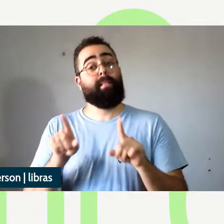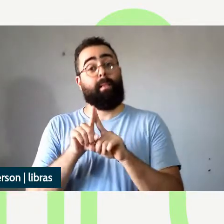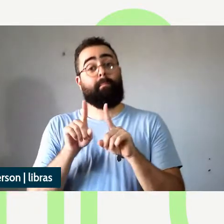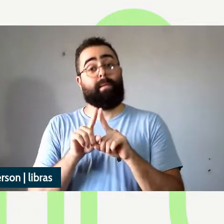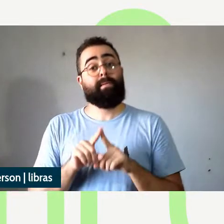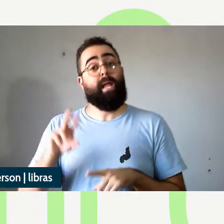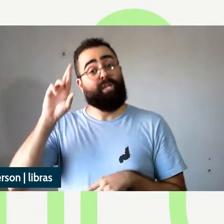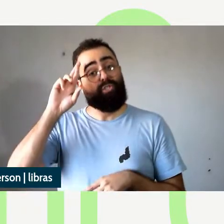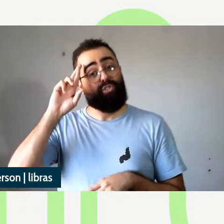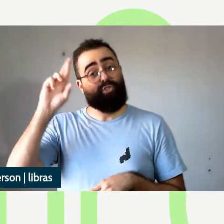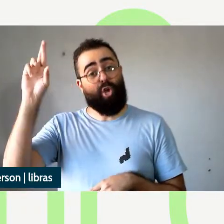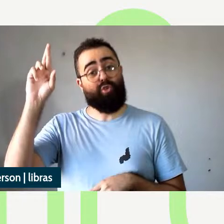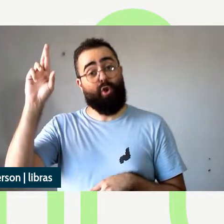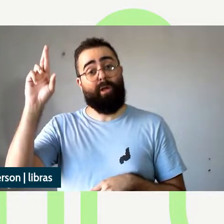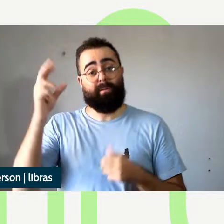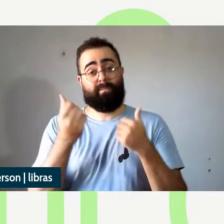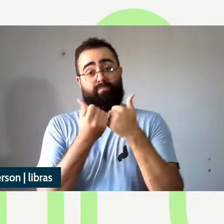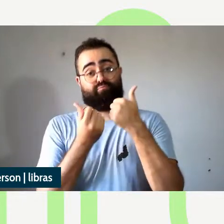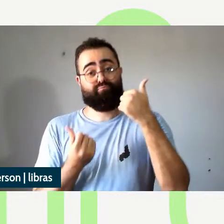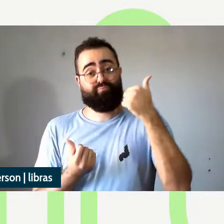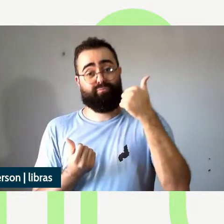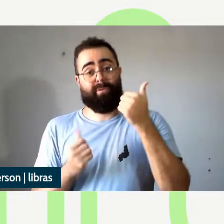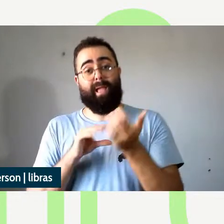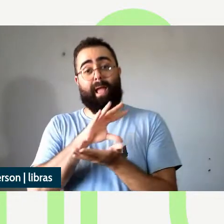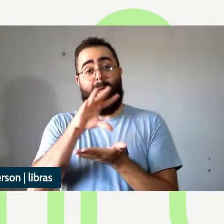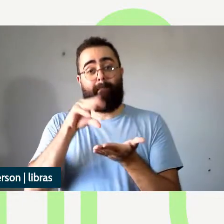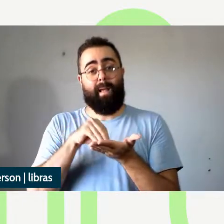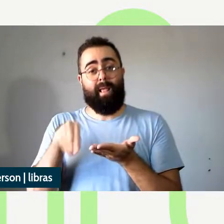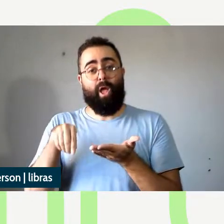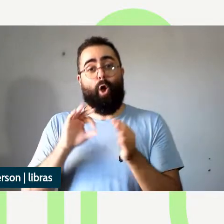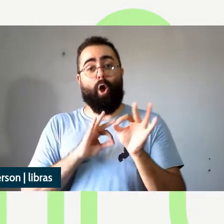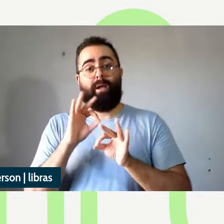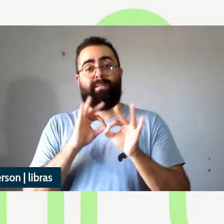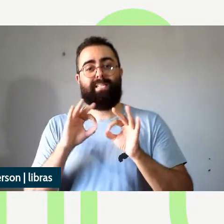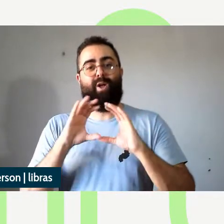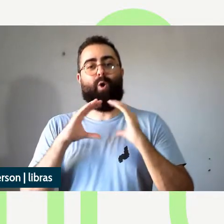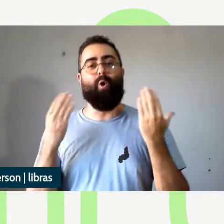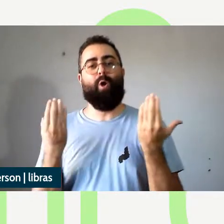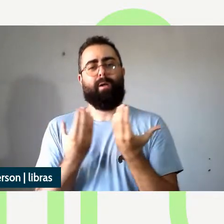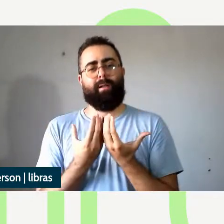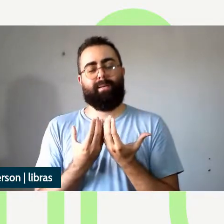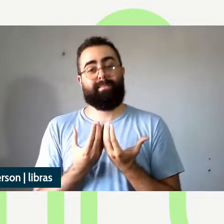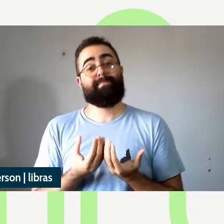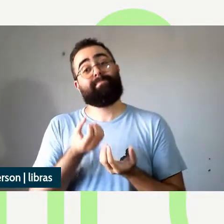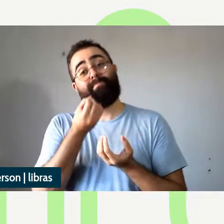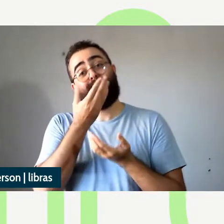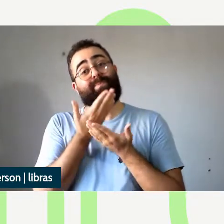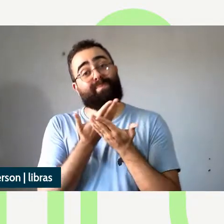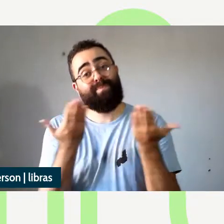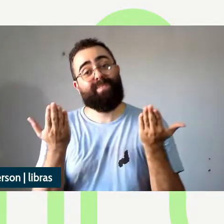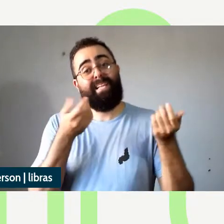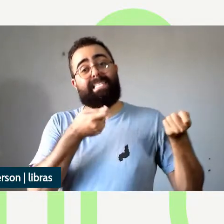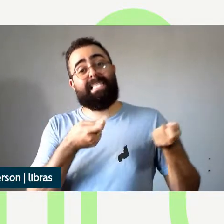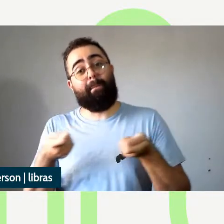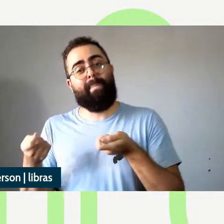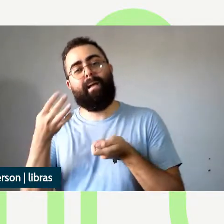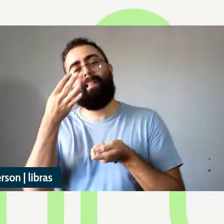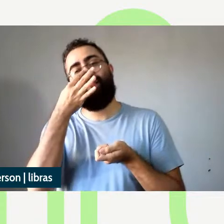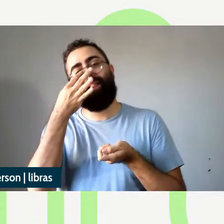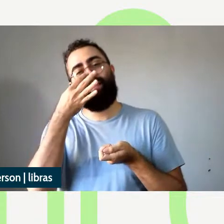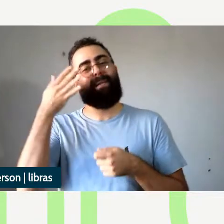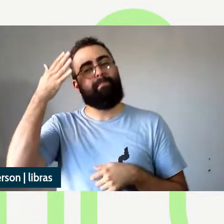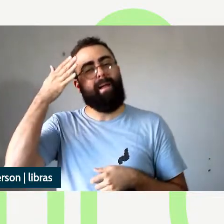Abralim pela organização desse evento desejo a todos uma excelente semana de atividades